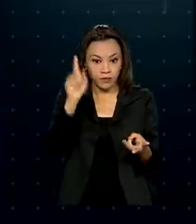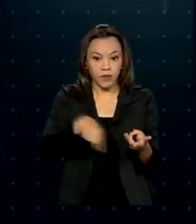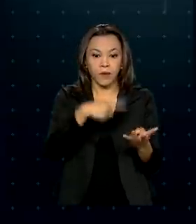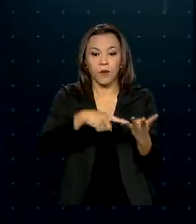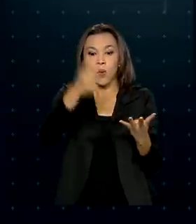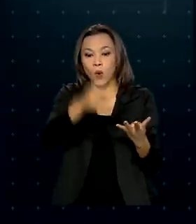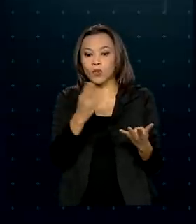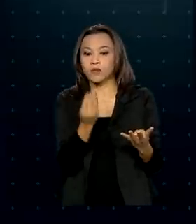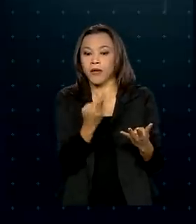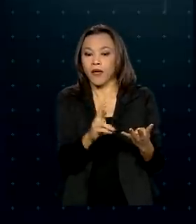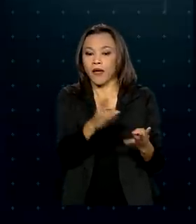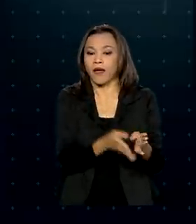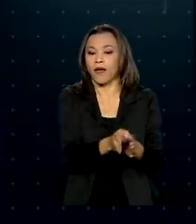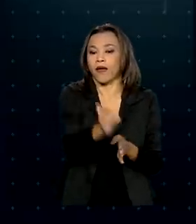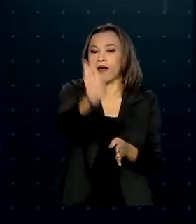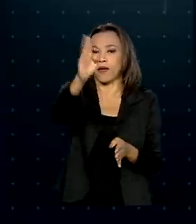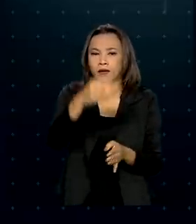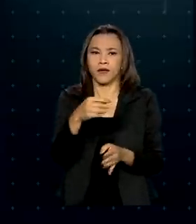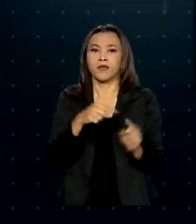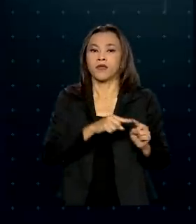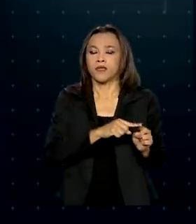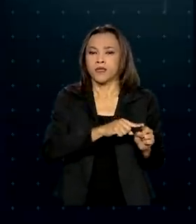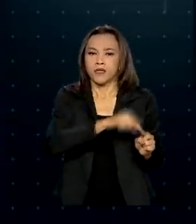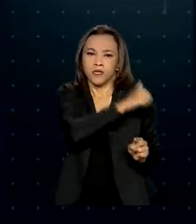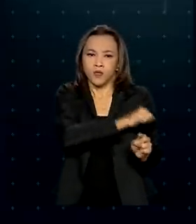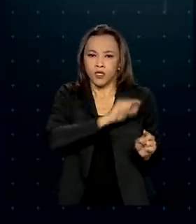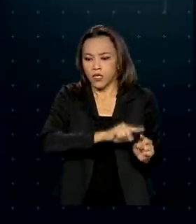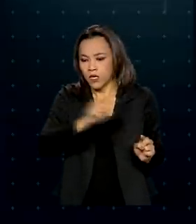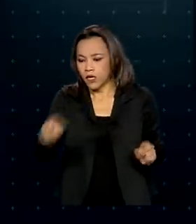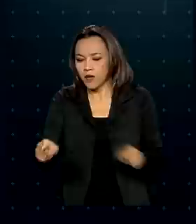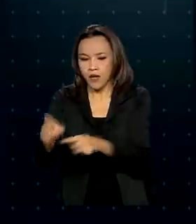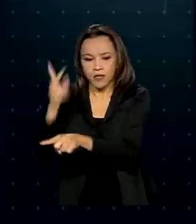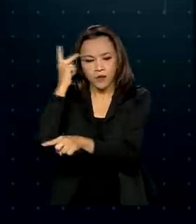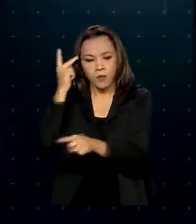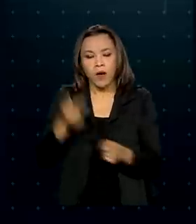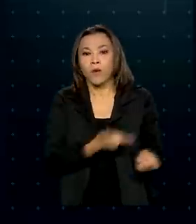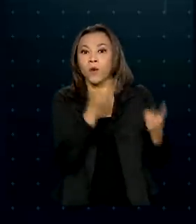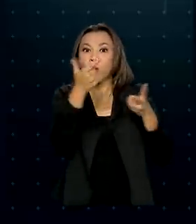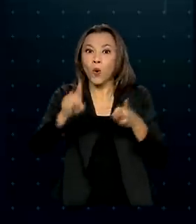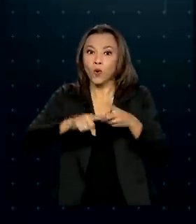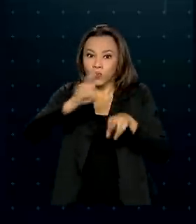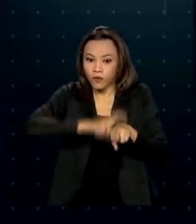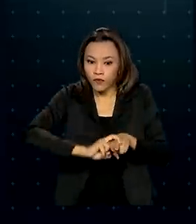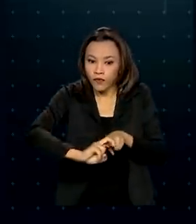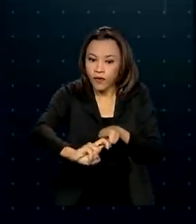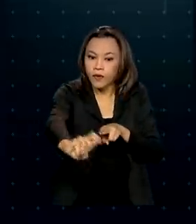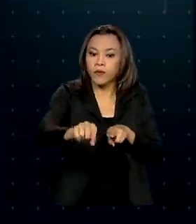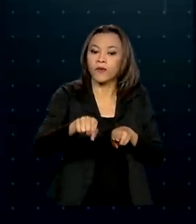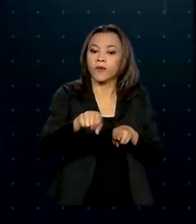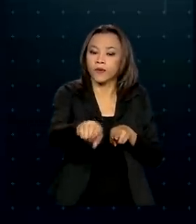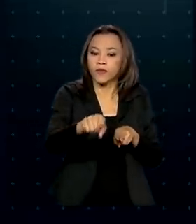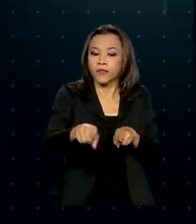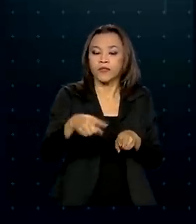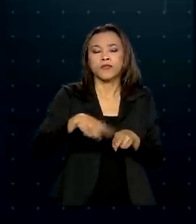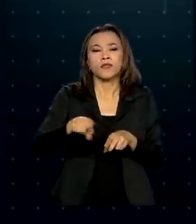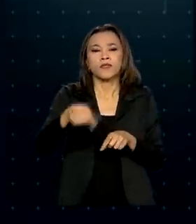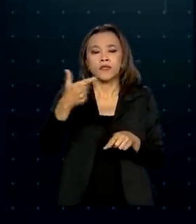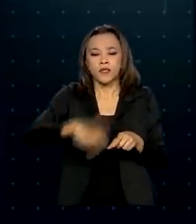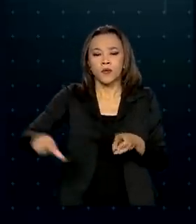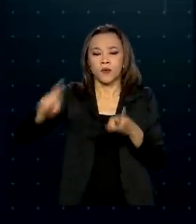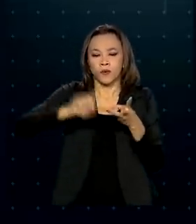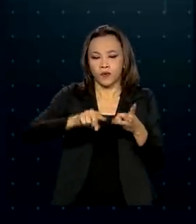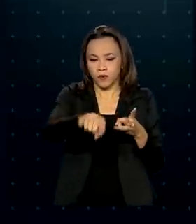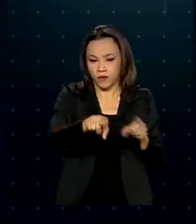rodovias como a Dutra, que liga Rio de Janeiro a São Paulo, ferrovias como a Ferrogrão e aeroportos, como o de